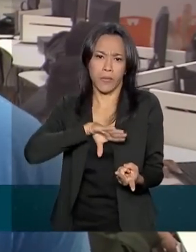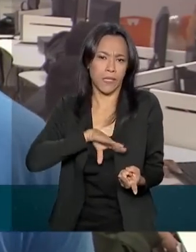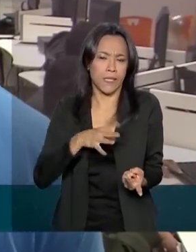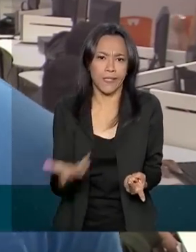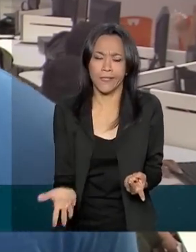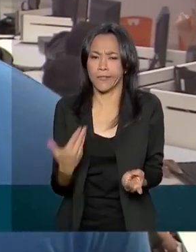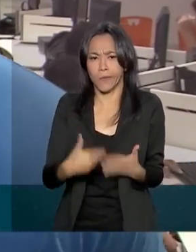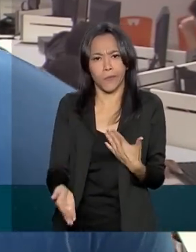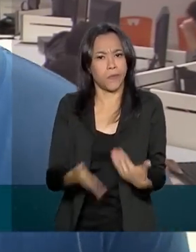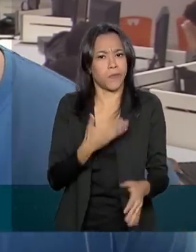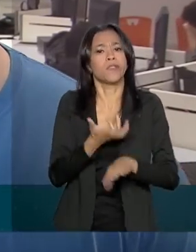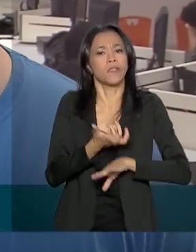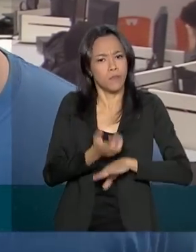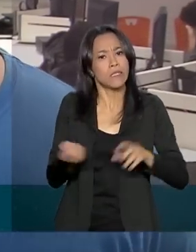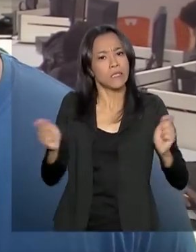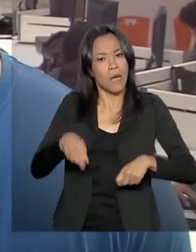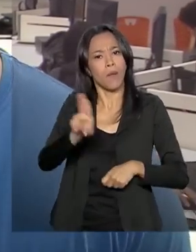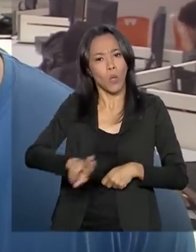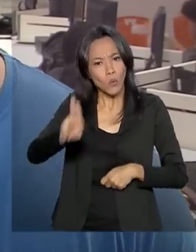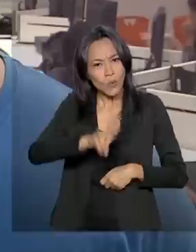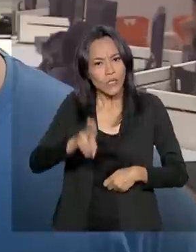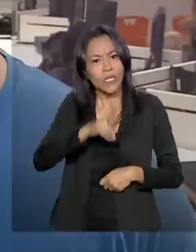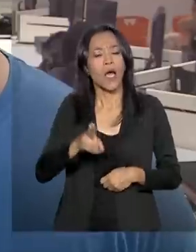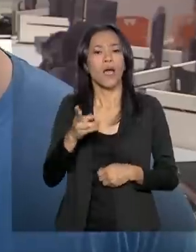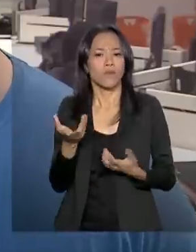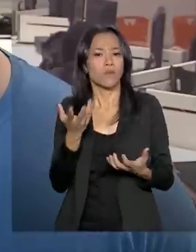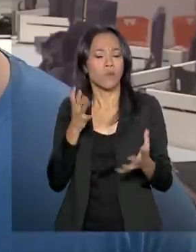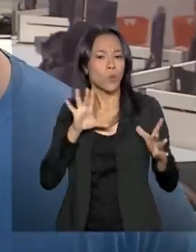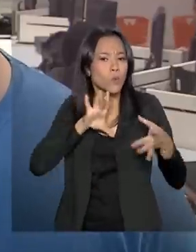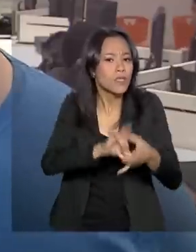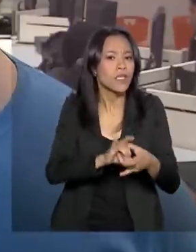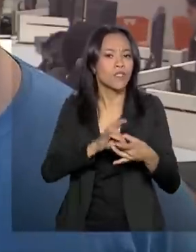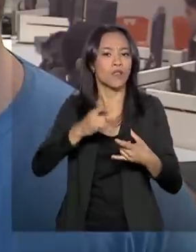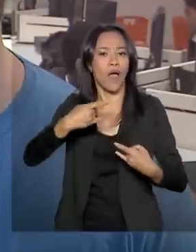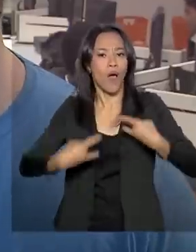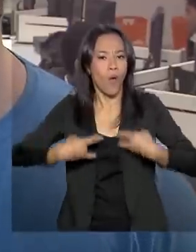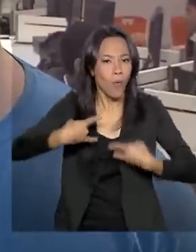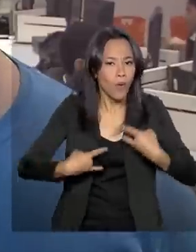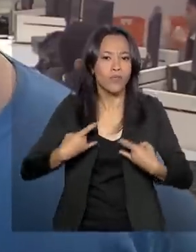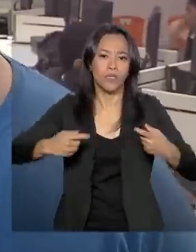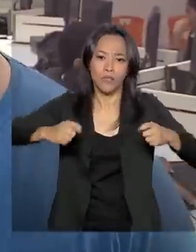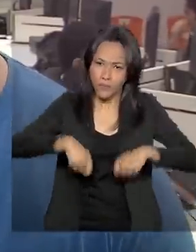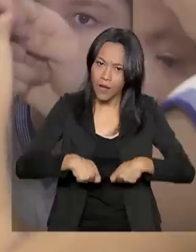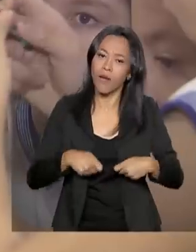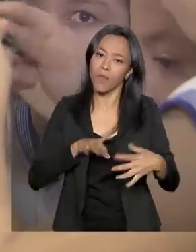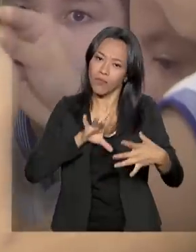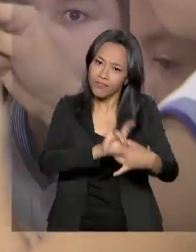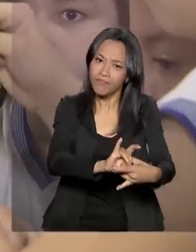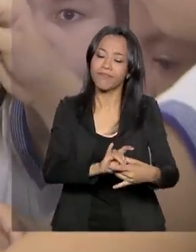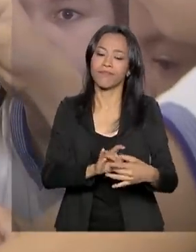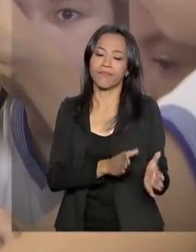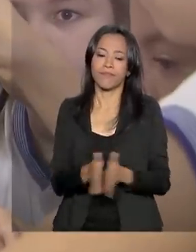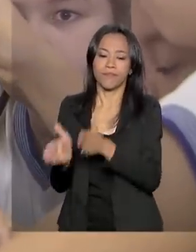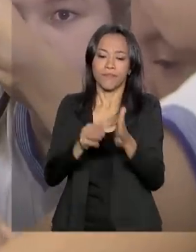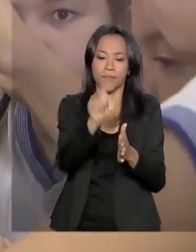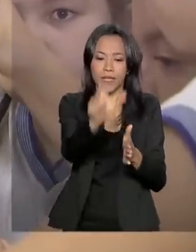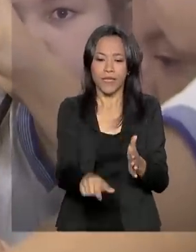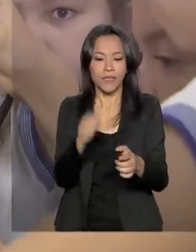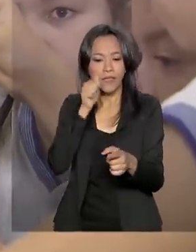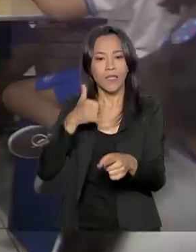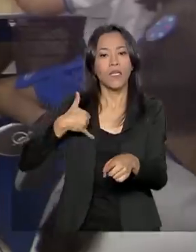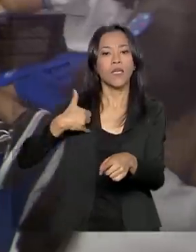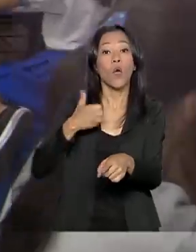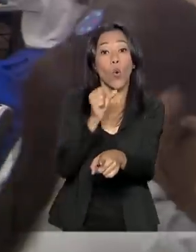Qualquer disciplina, a gente pode trazer um conteúdo e tentar mostrar ele através da robótica. A Isabela, de oito anos,